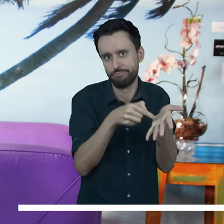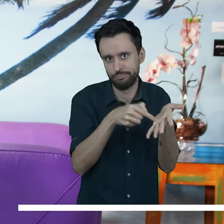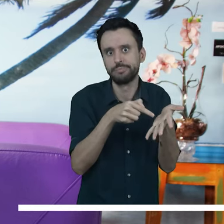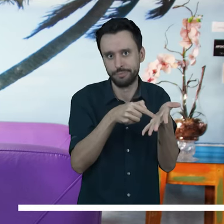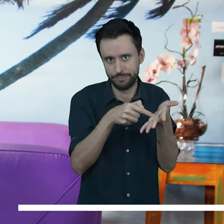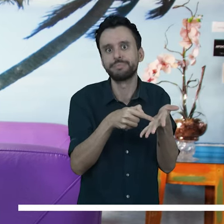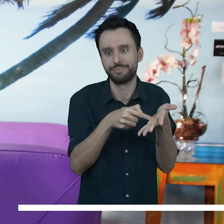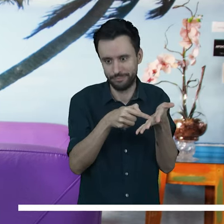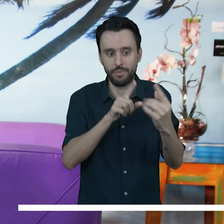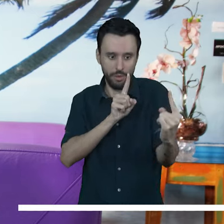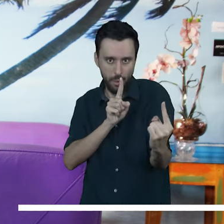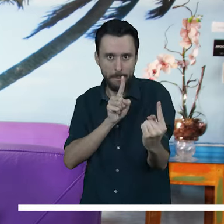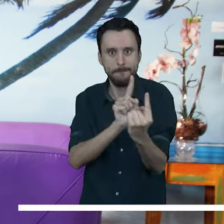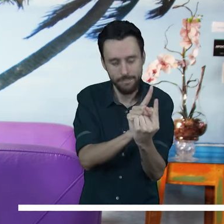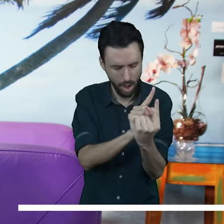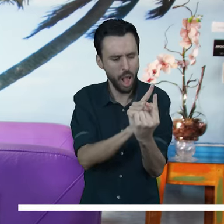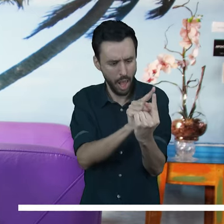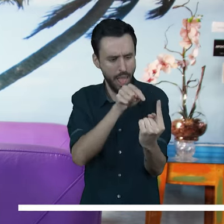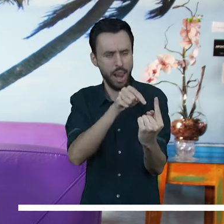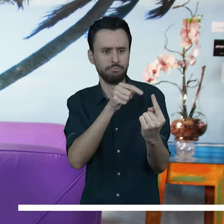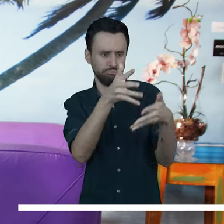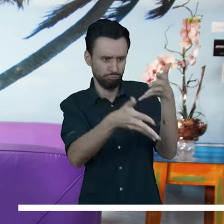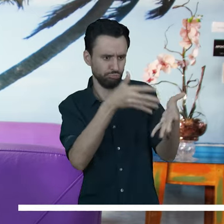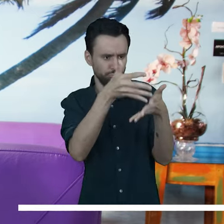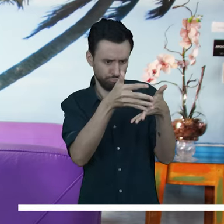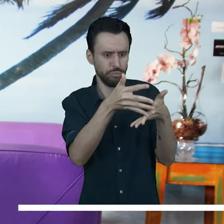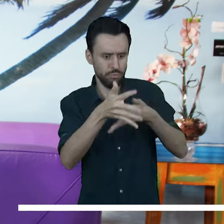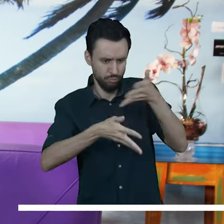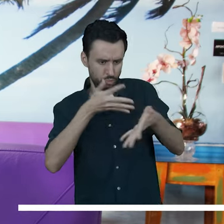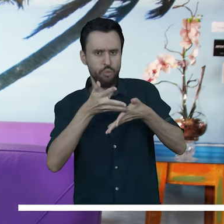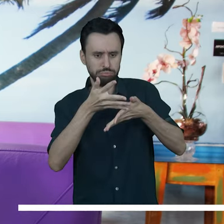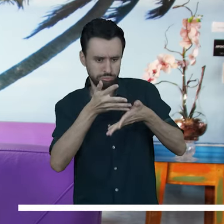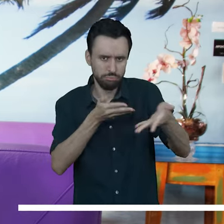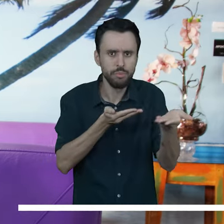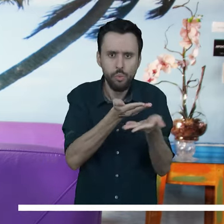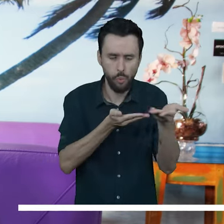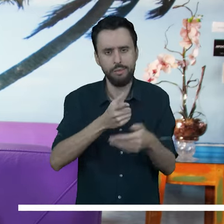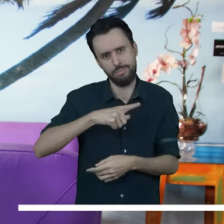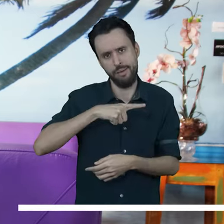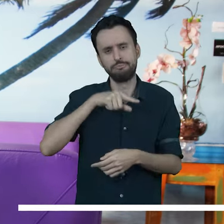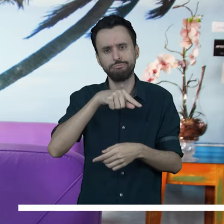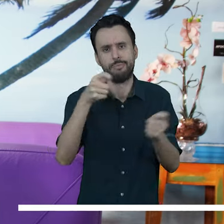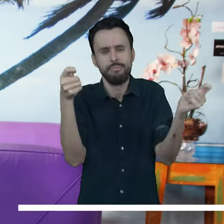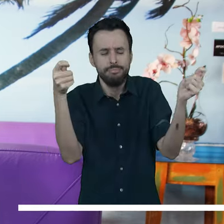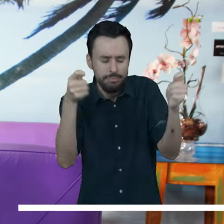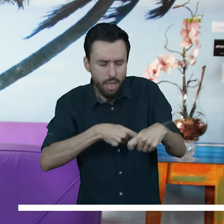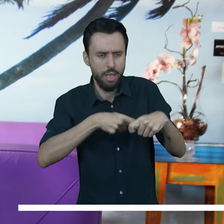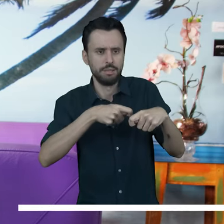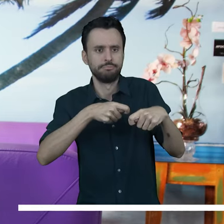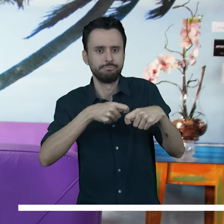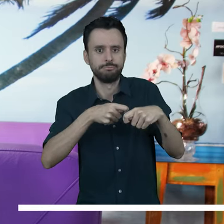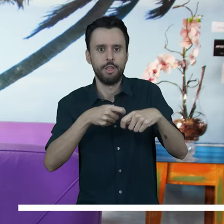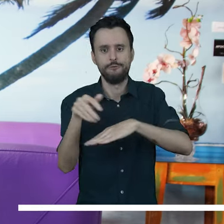a língua de sinais, que você dialogue com a pessoa que tem aquela língua como língua, né? Que é o seu público-alvo de trabalho.